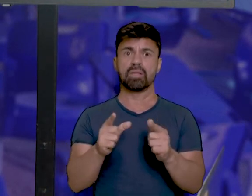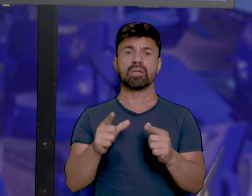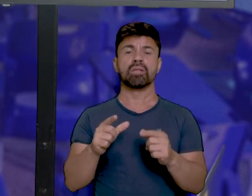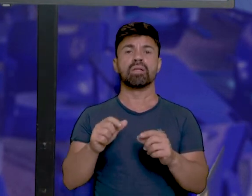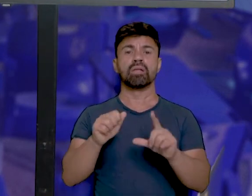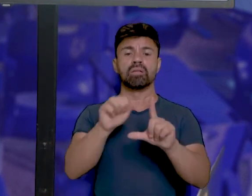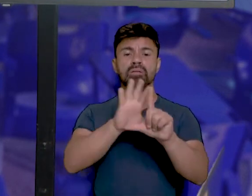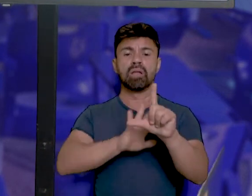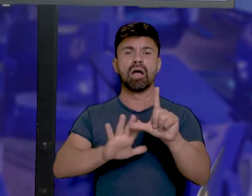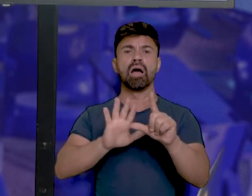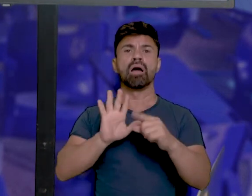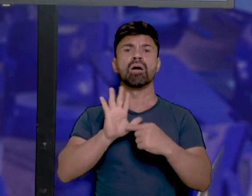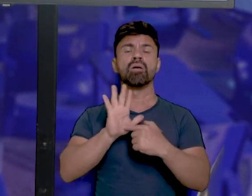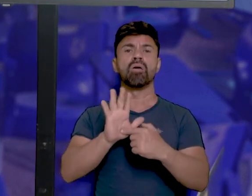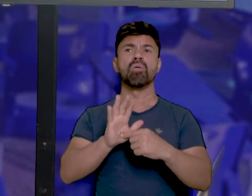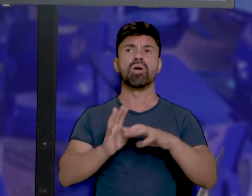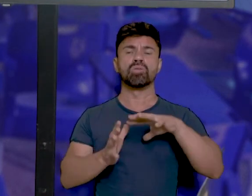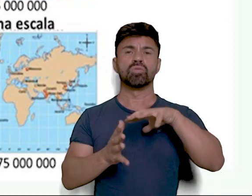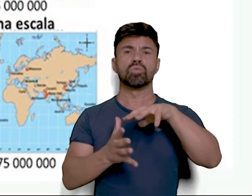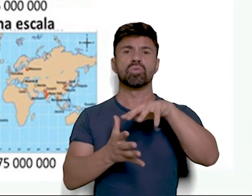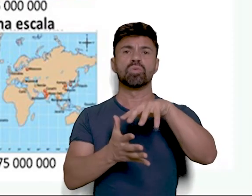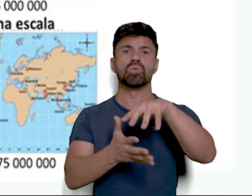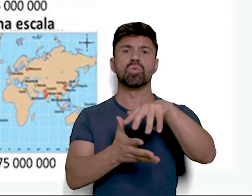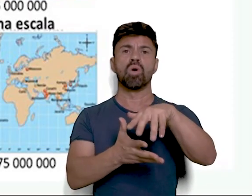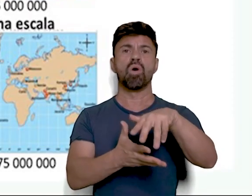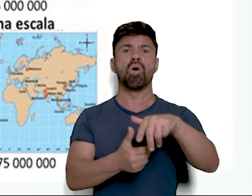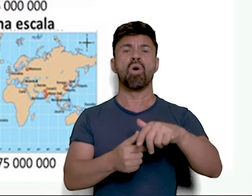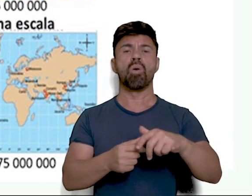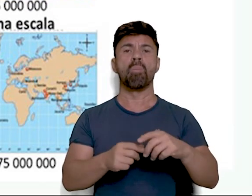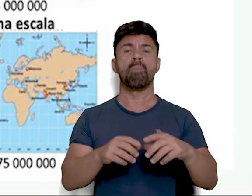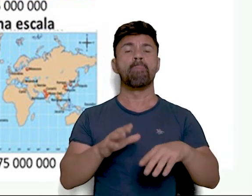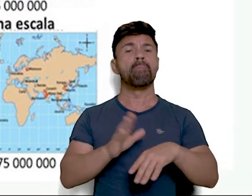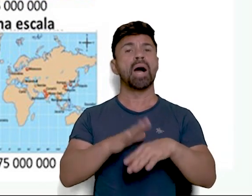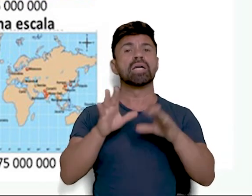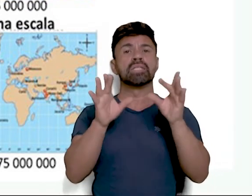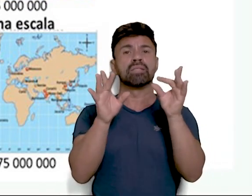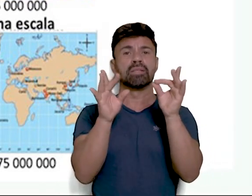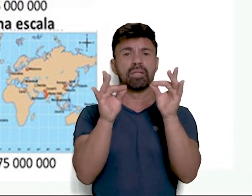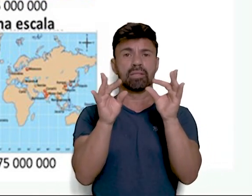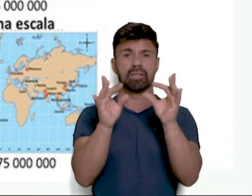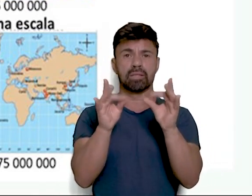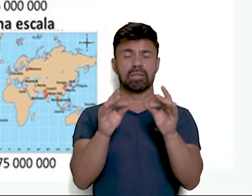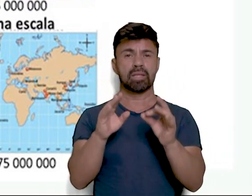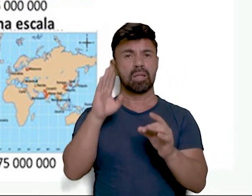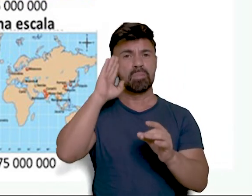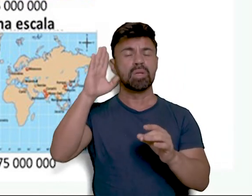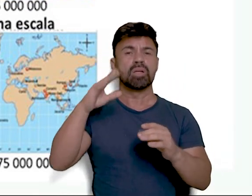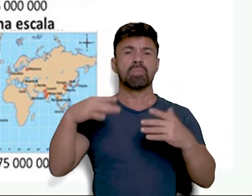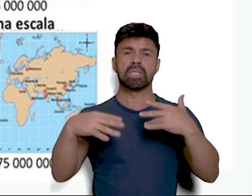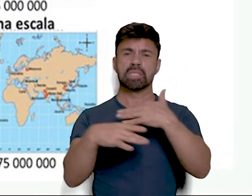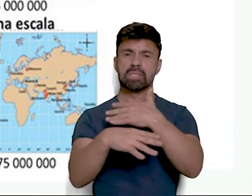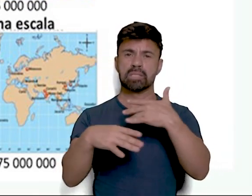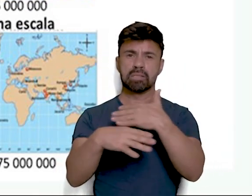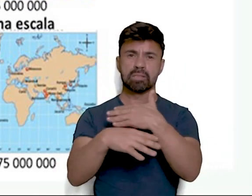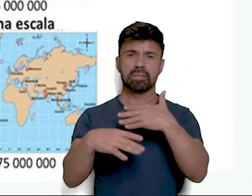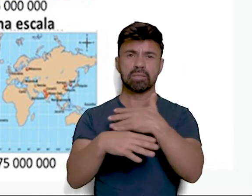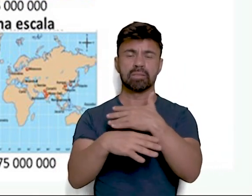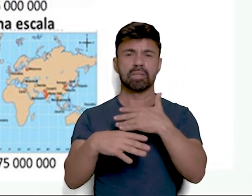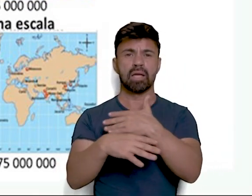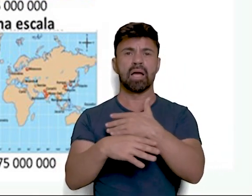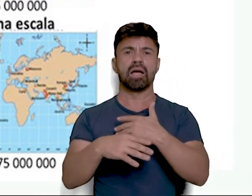pequena escala aí mostra todo o globo terrestre. Mas com maiores detalhes. Destacando as principais cidades do nosso